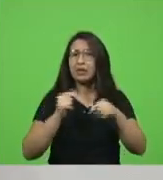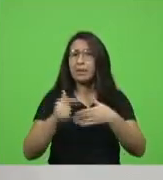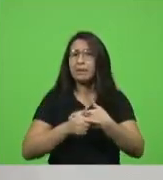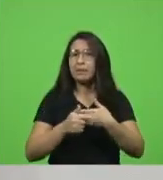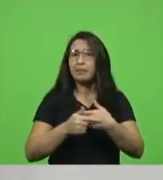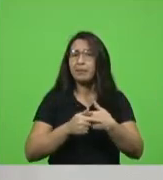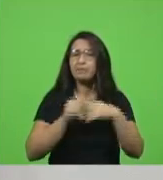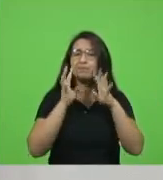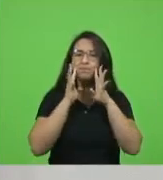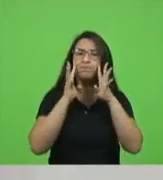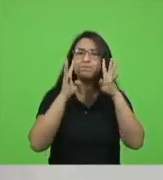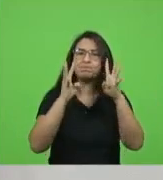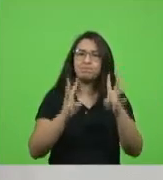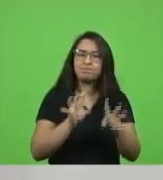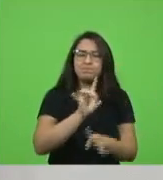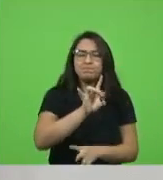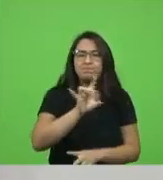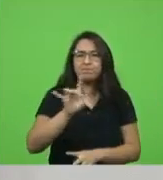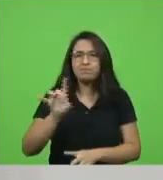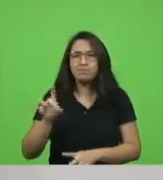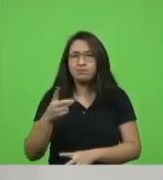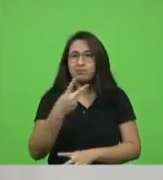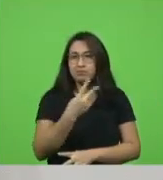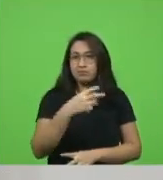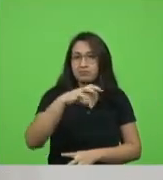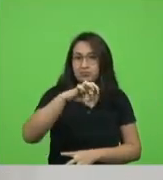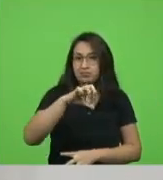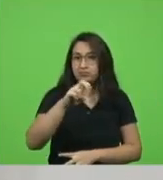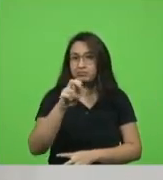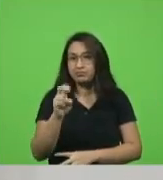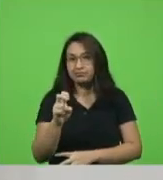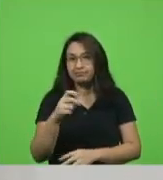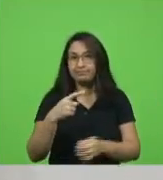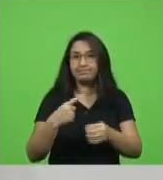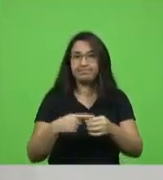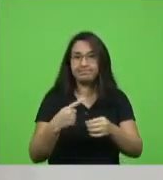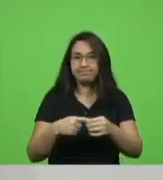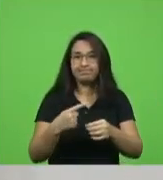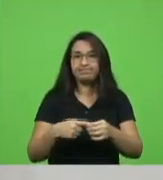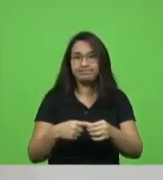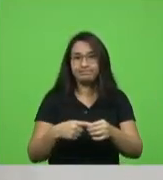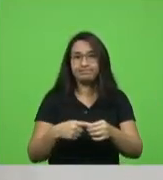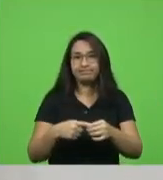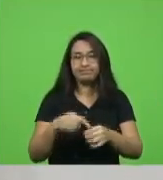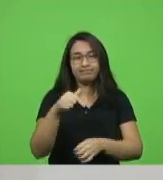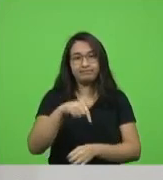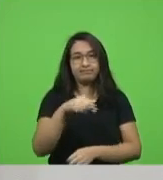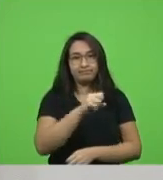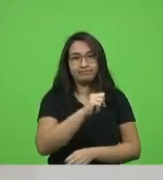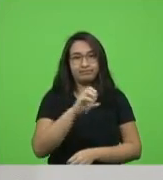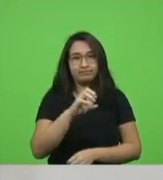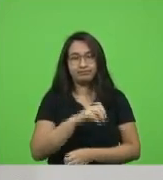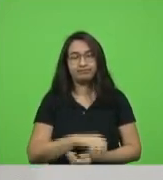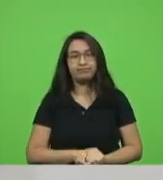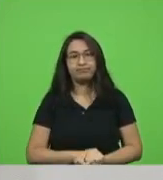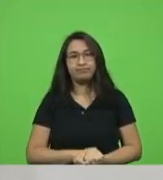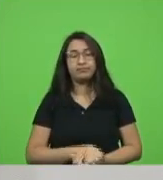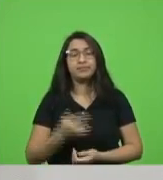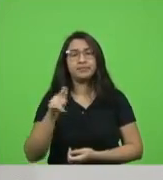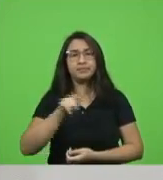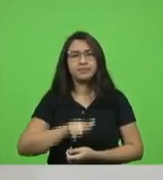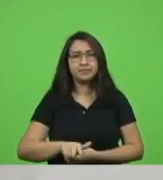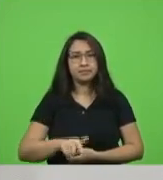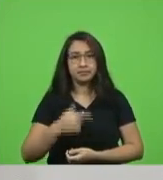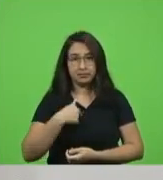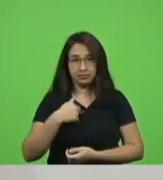a cada um dos 295 municípios catarinenses e da mesma forma fiz o